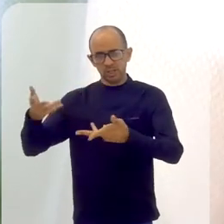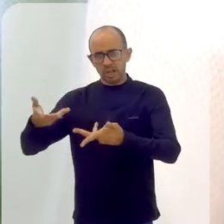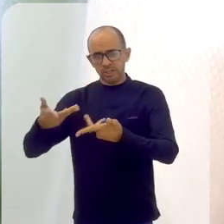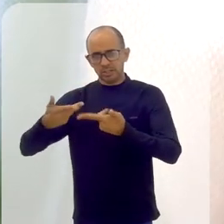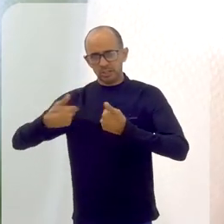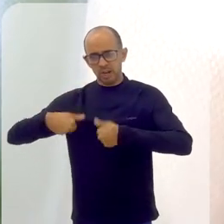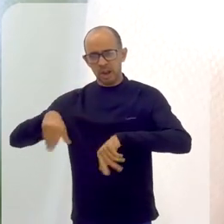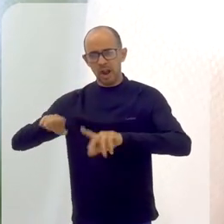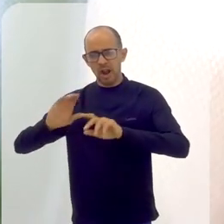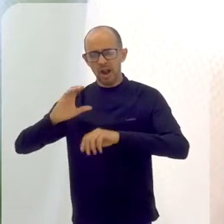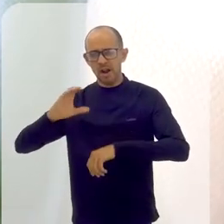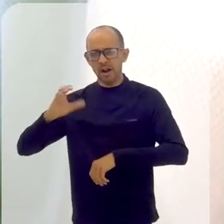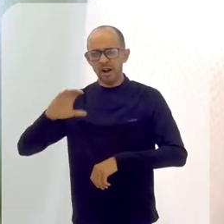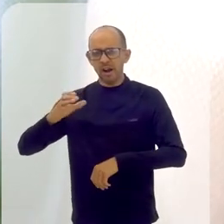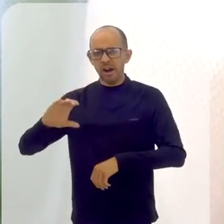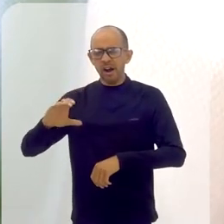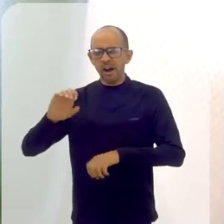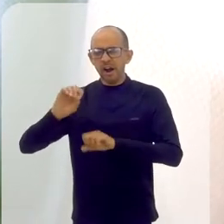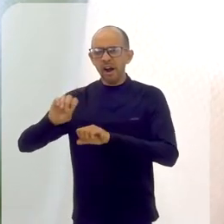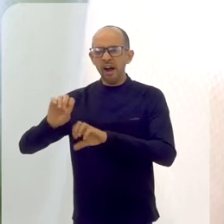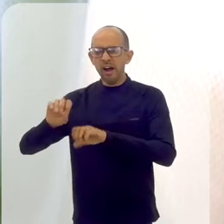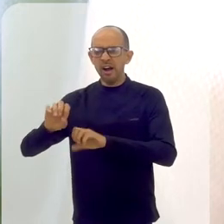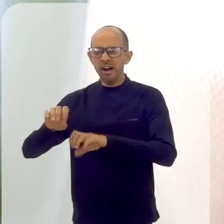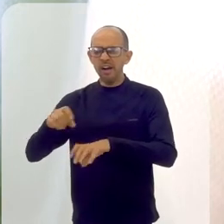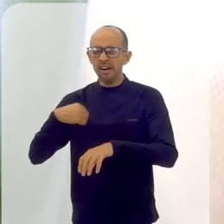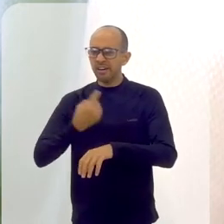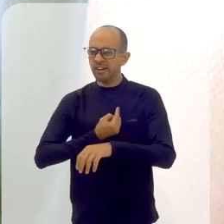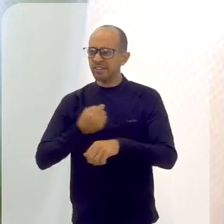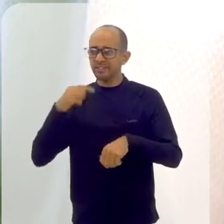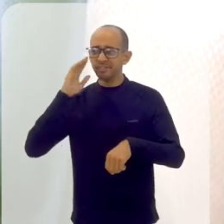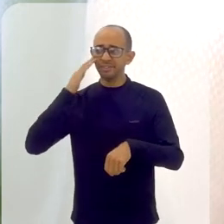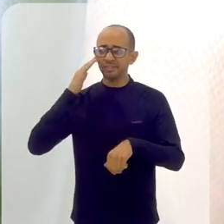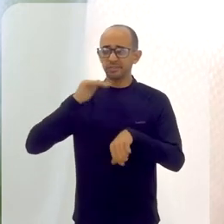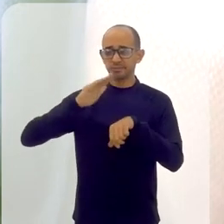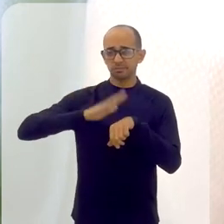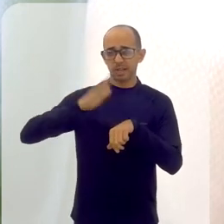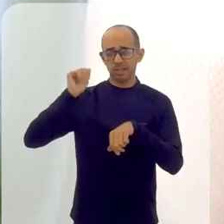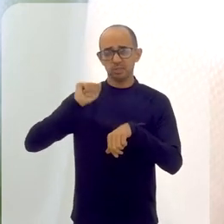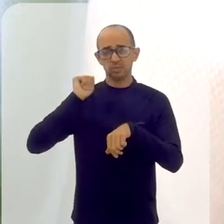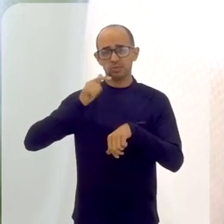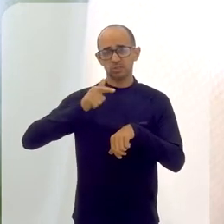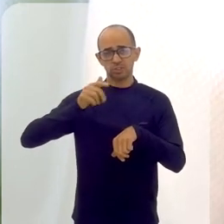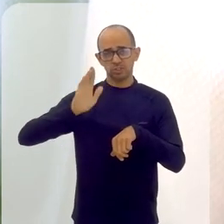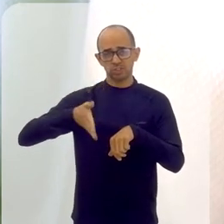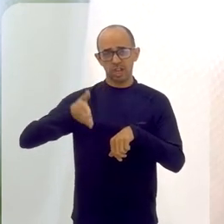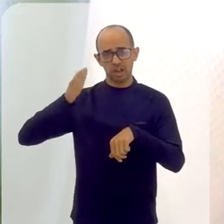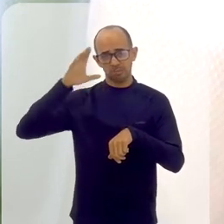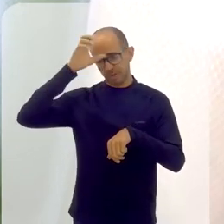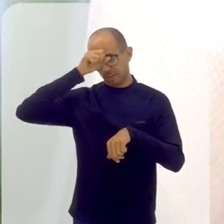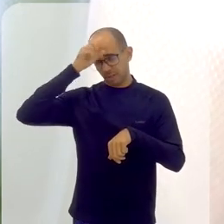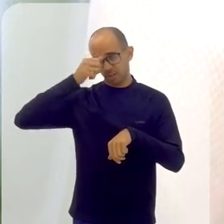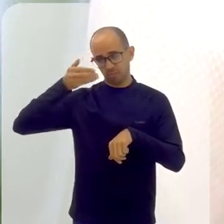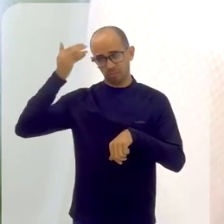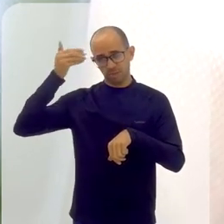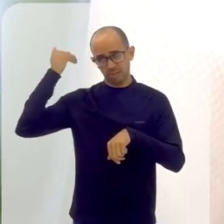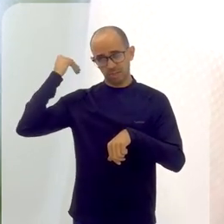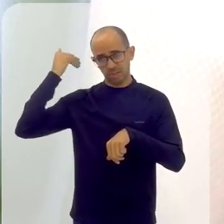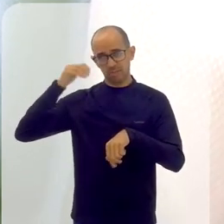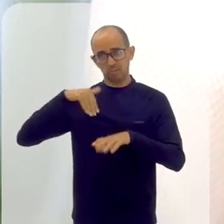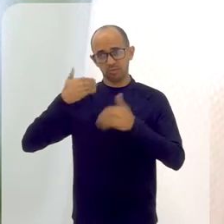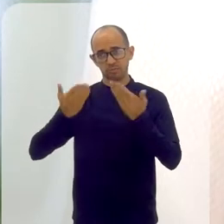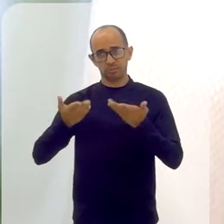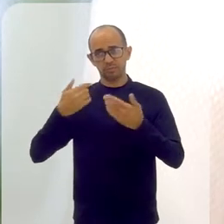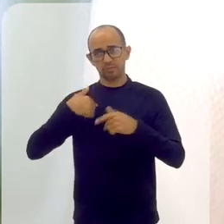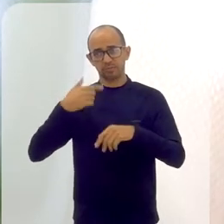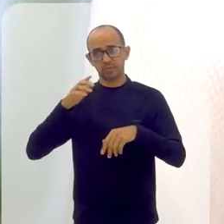educacional, a gente acaba entendendo um pouco mais do que a gente já estudou e está explicando. Então